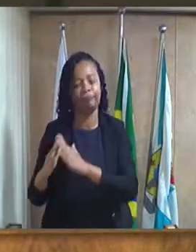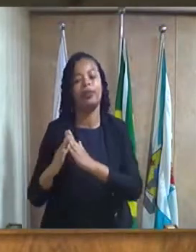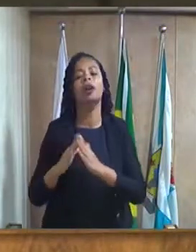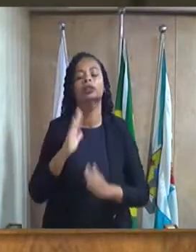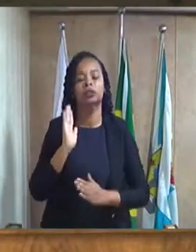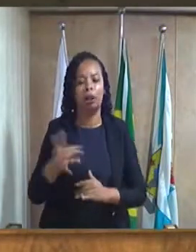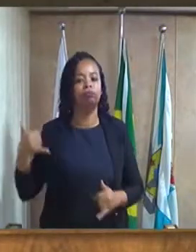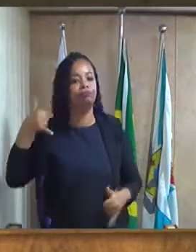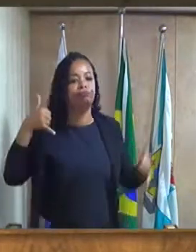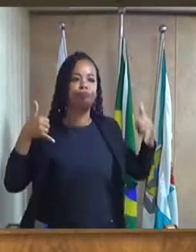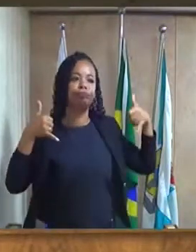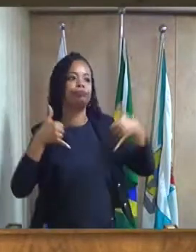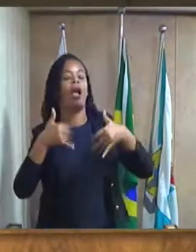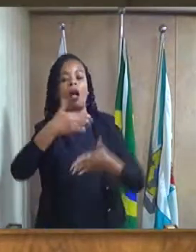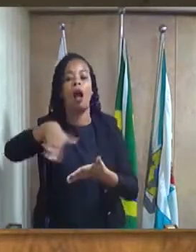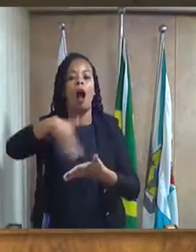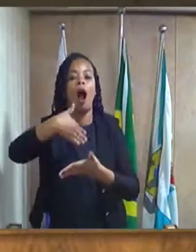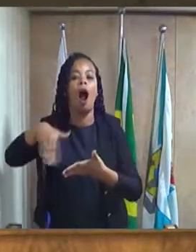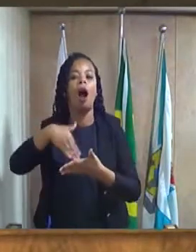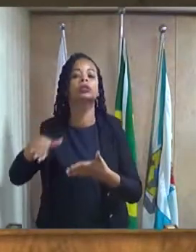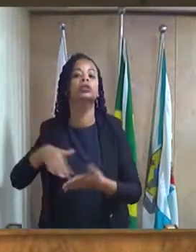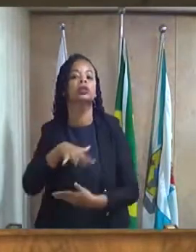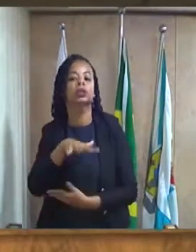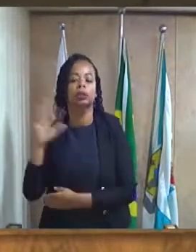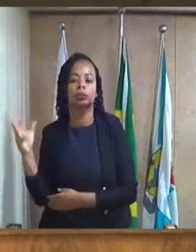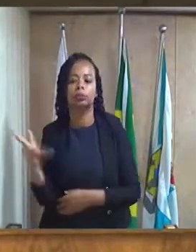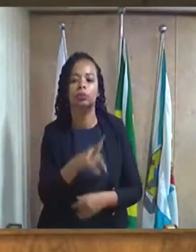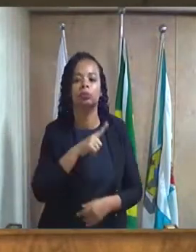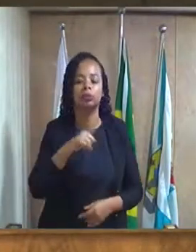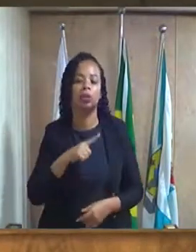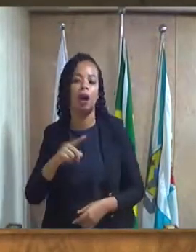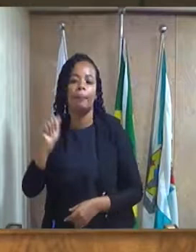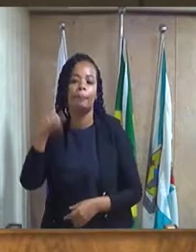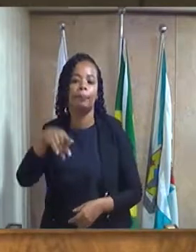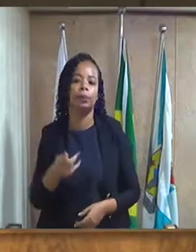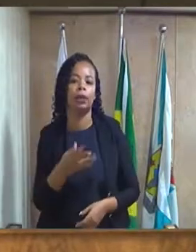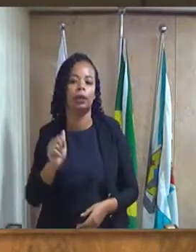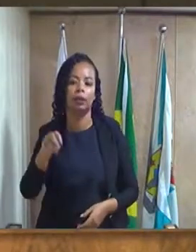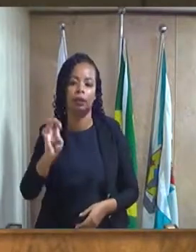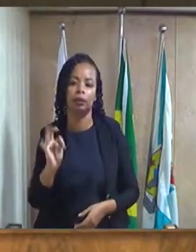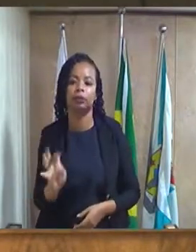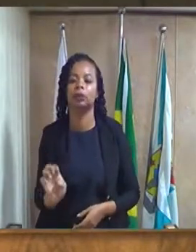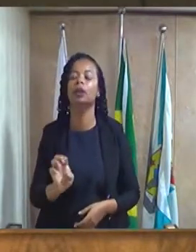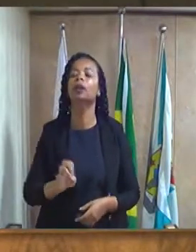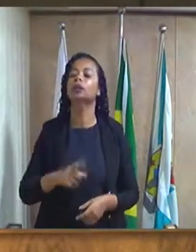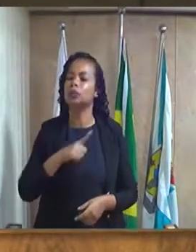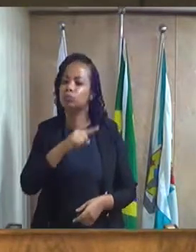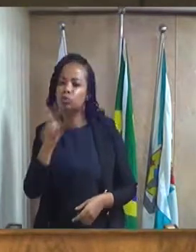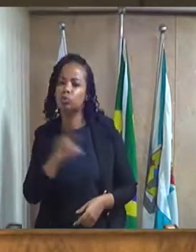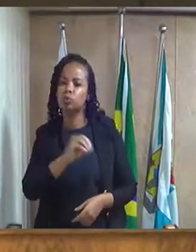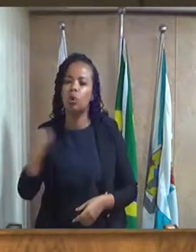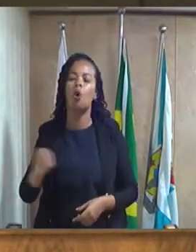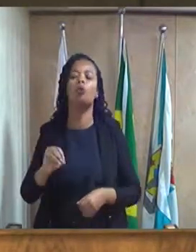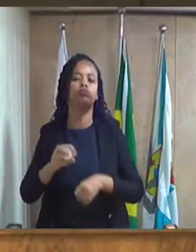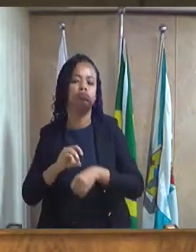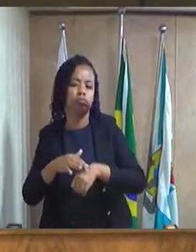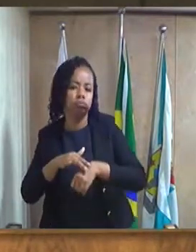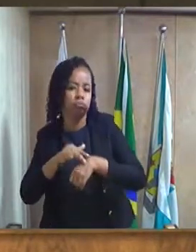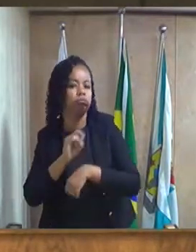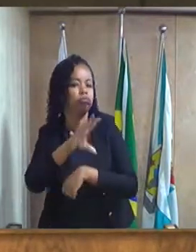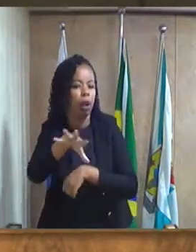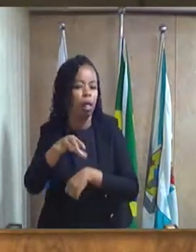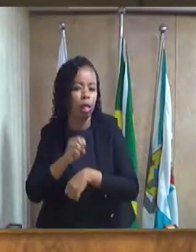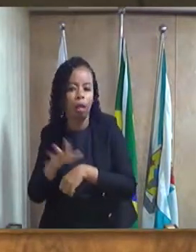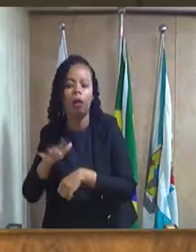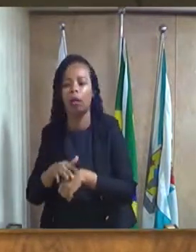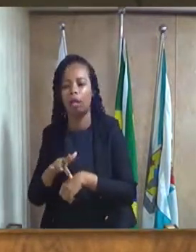ambiente, já liguei para o superintendente de zoonoses e endemias, Alex, e a